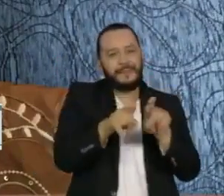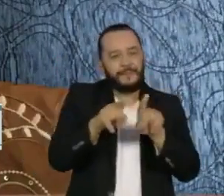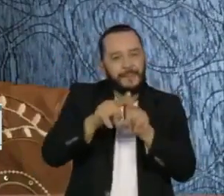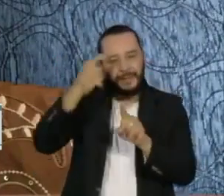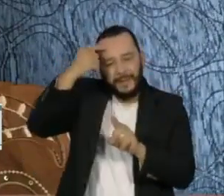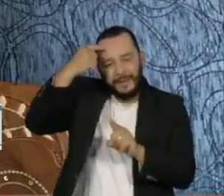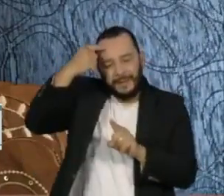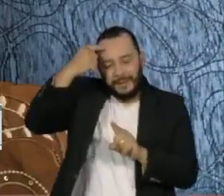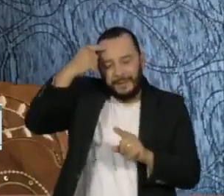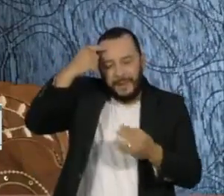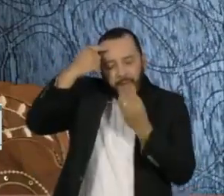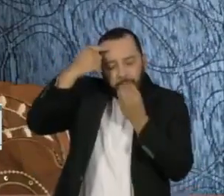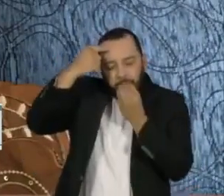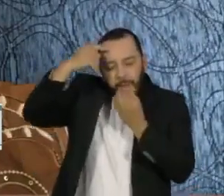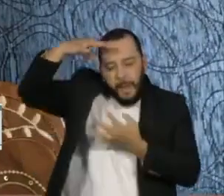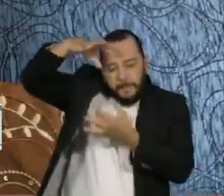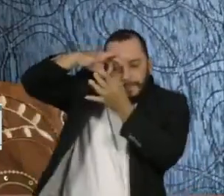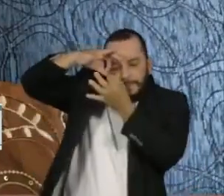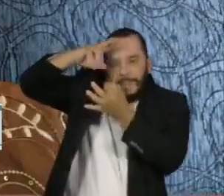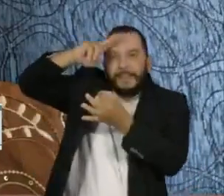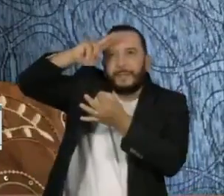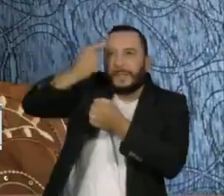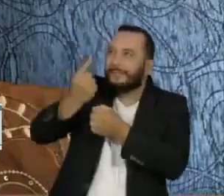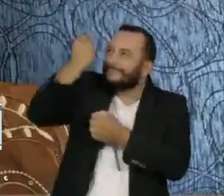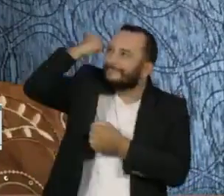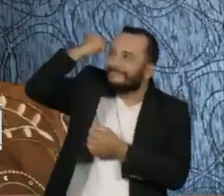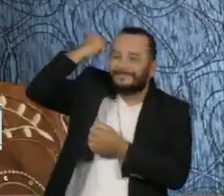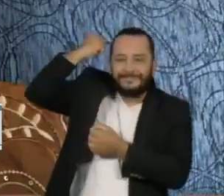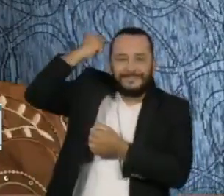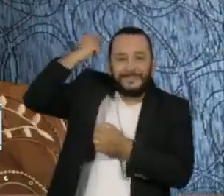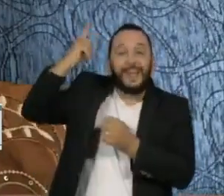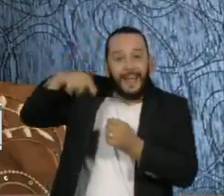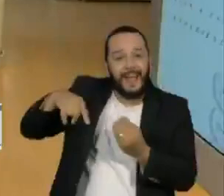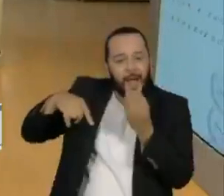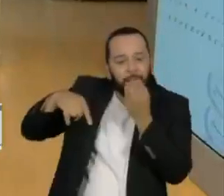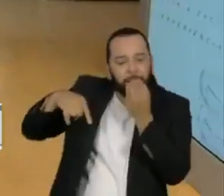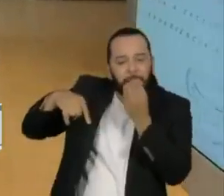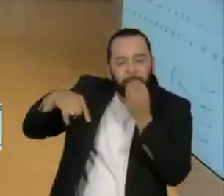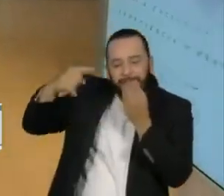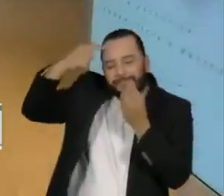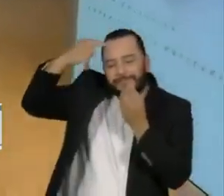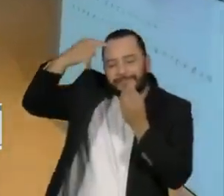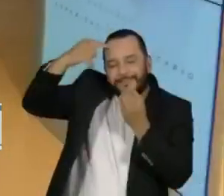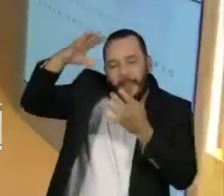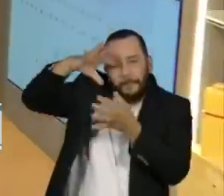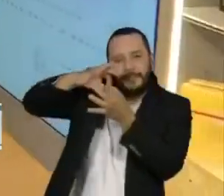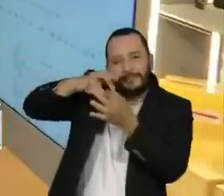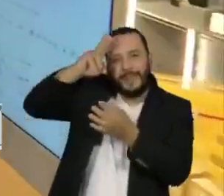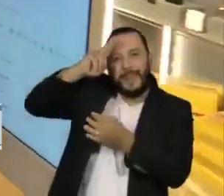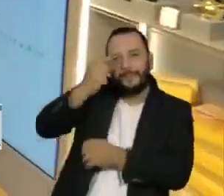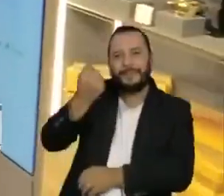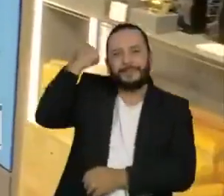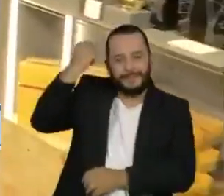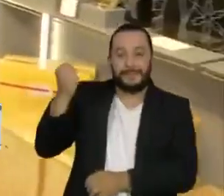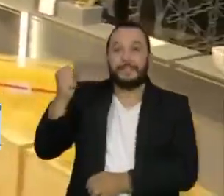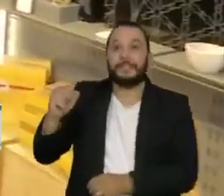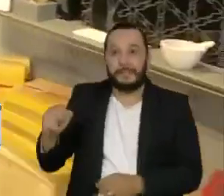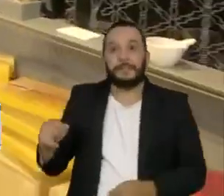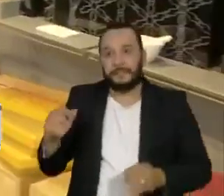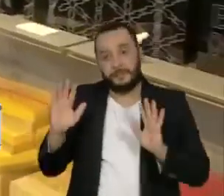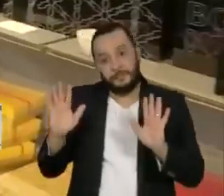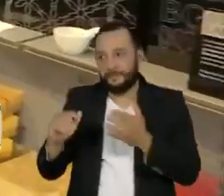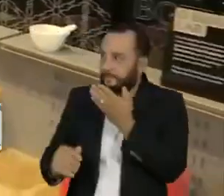afetiva e, portanto, dar significado ao ato de compra. Do global ao exclusivo,